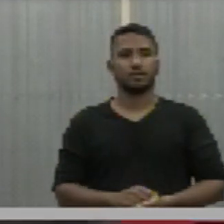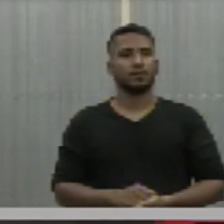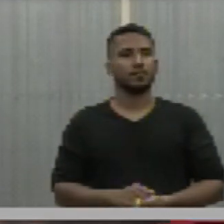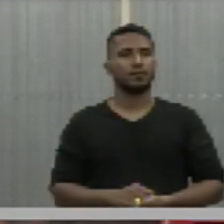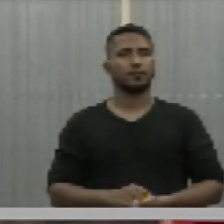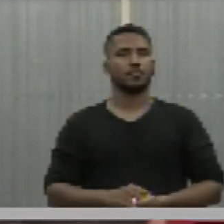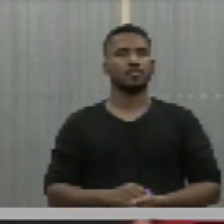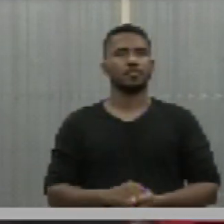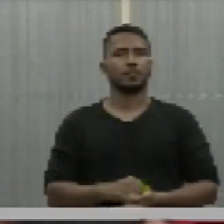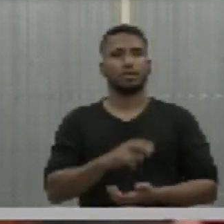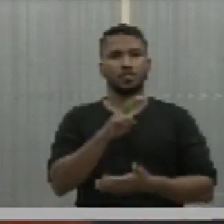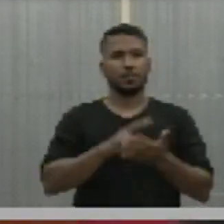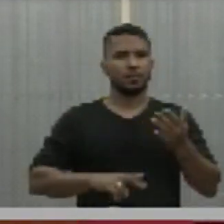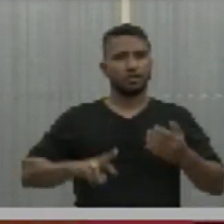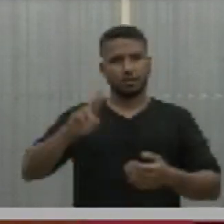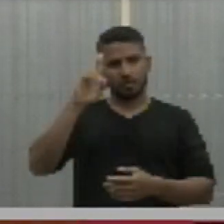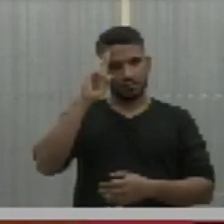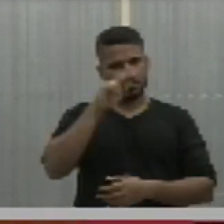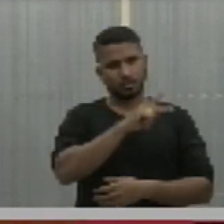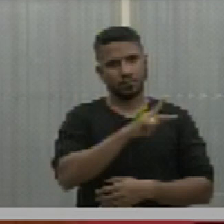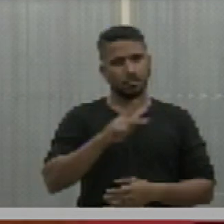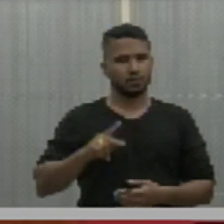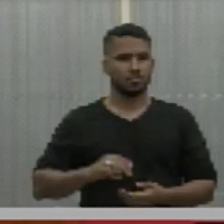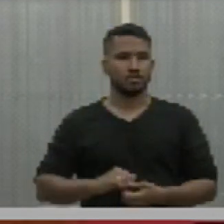Lido o expediente, senhor presidente.